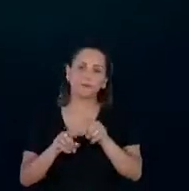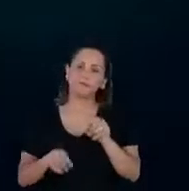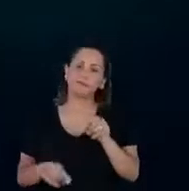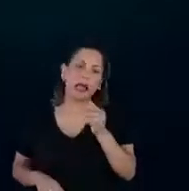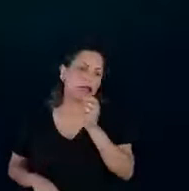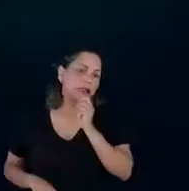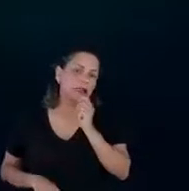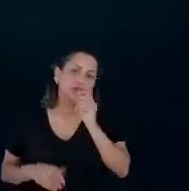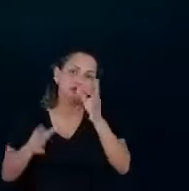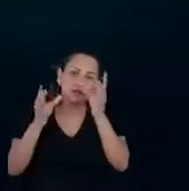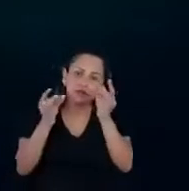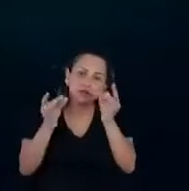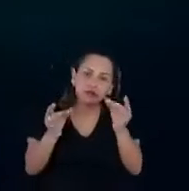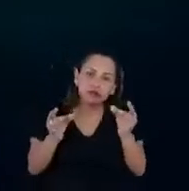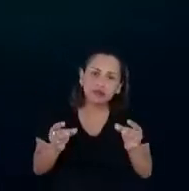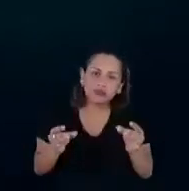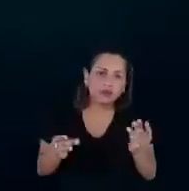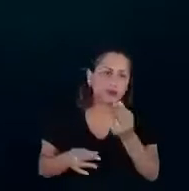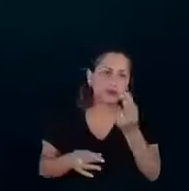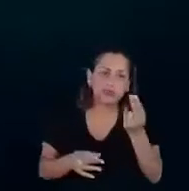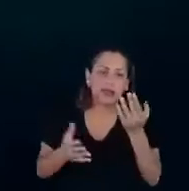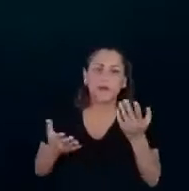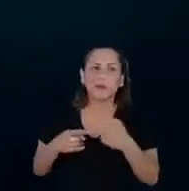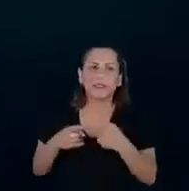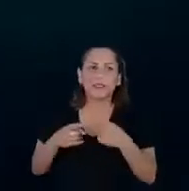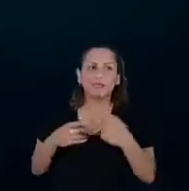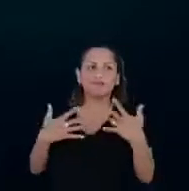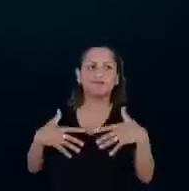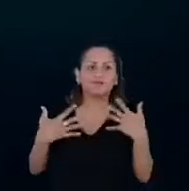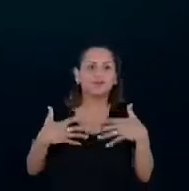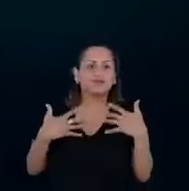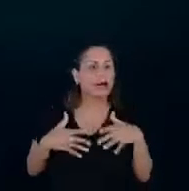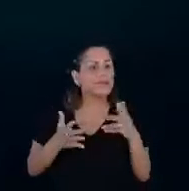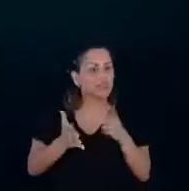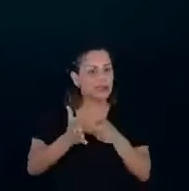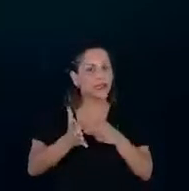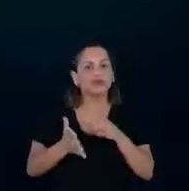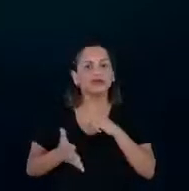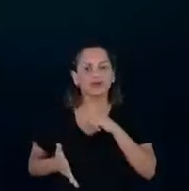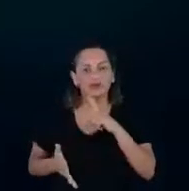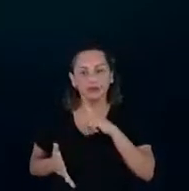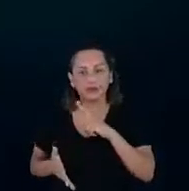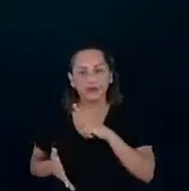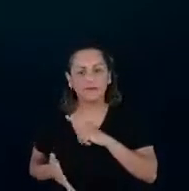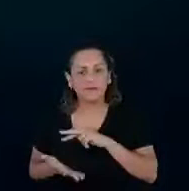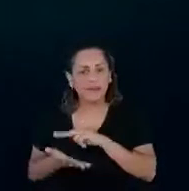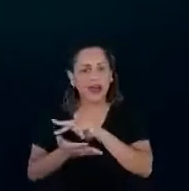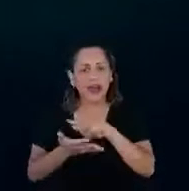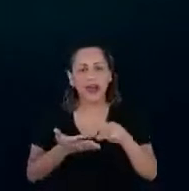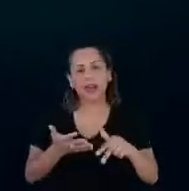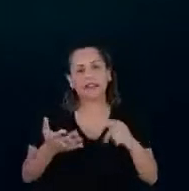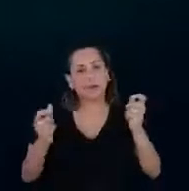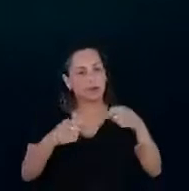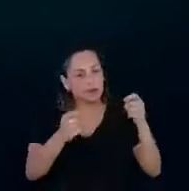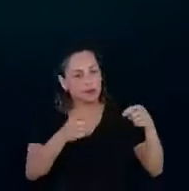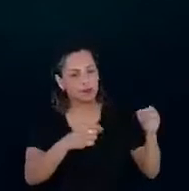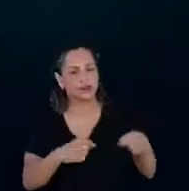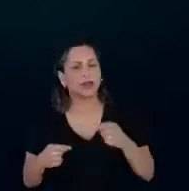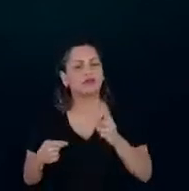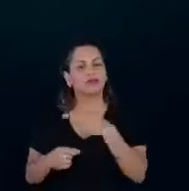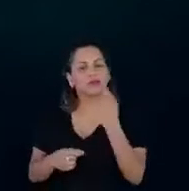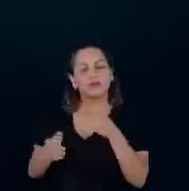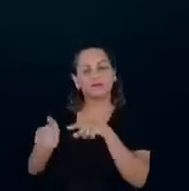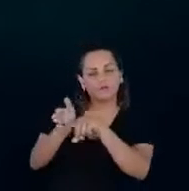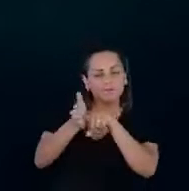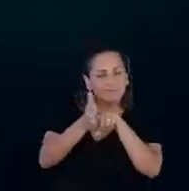o tamanho do benefício porque realmente tem uma série de possibilidades que a gente ainda vai mapear e explorar